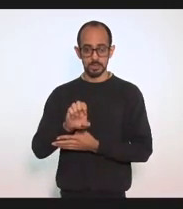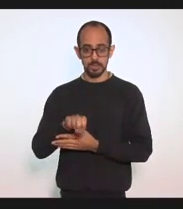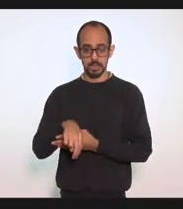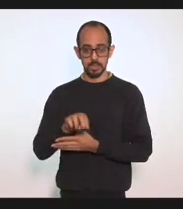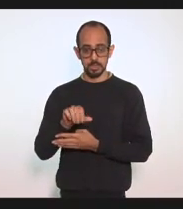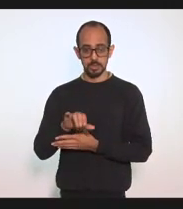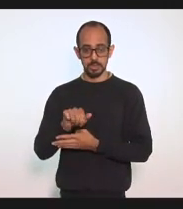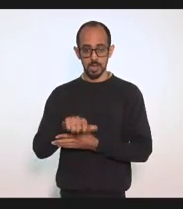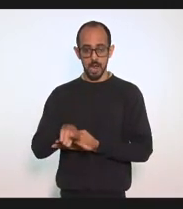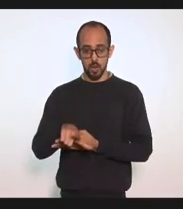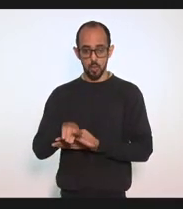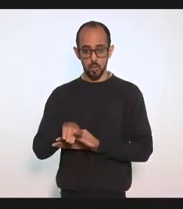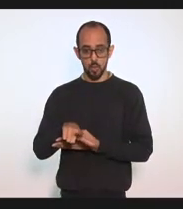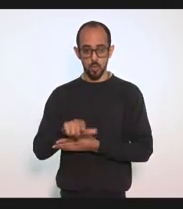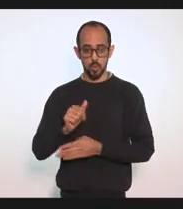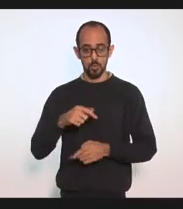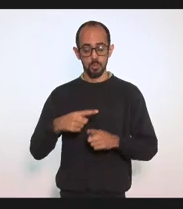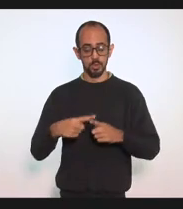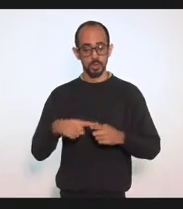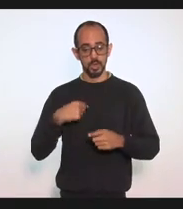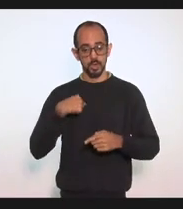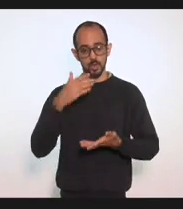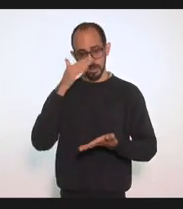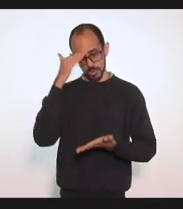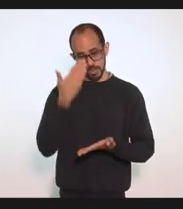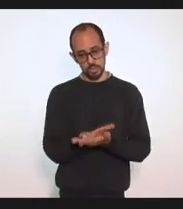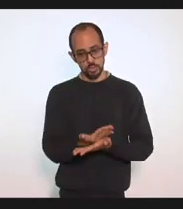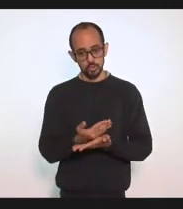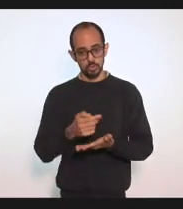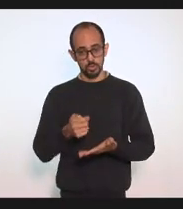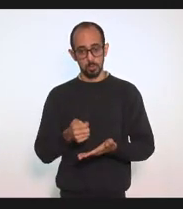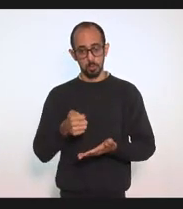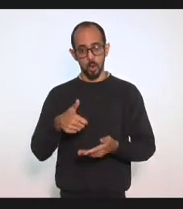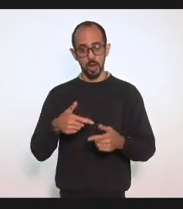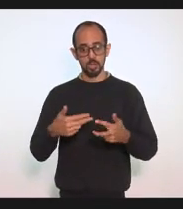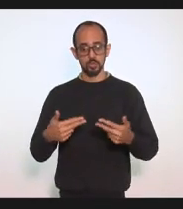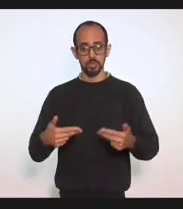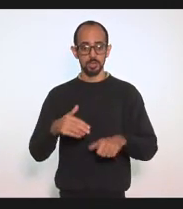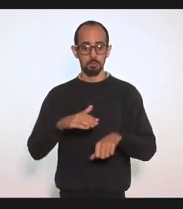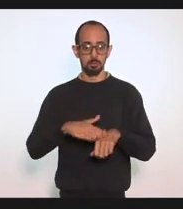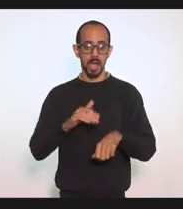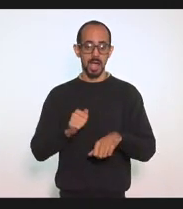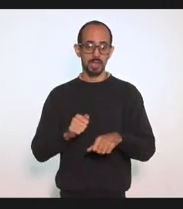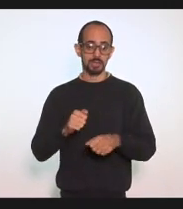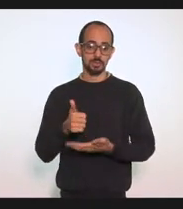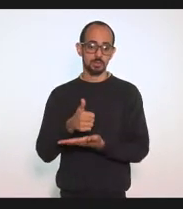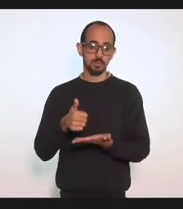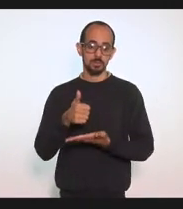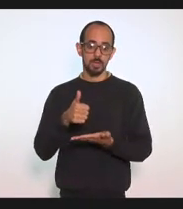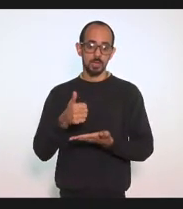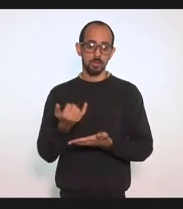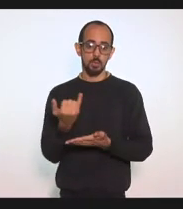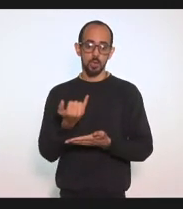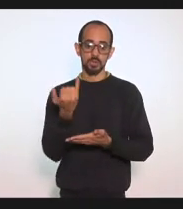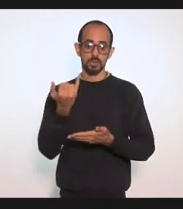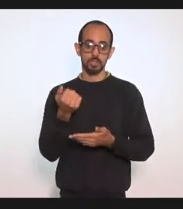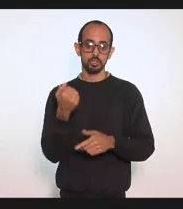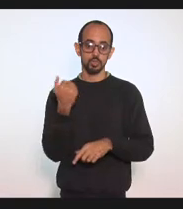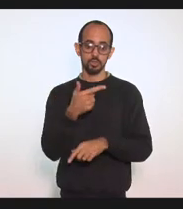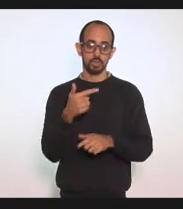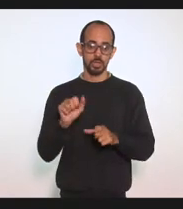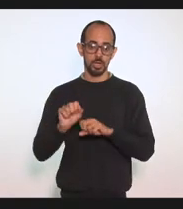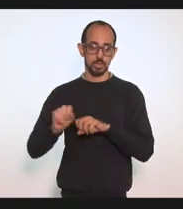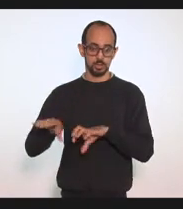acredito que há poucas coisas mais essenciais do que educação. E, segundo, porque se há atividades